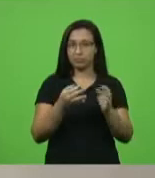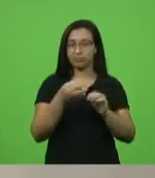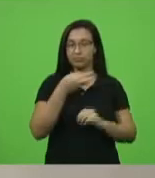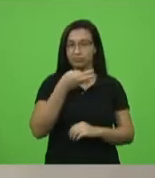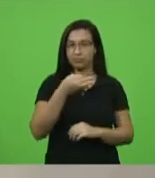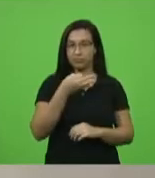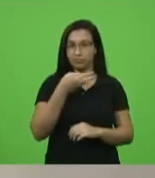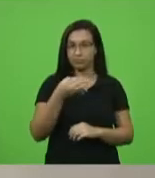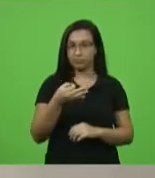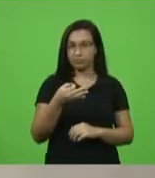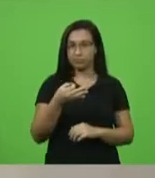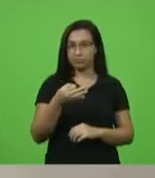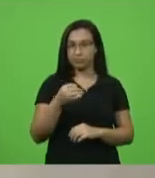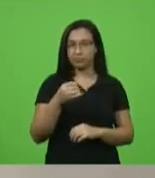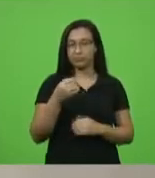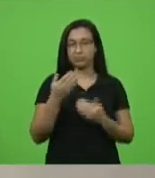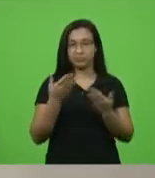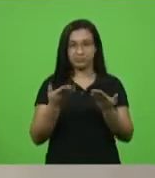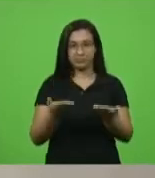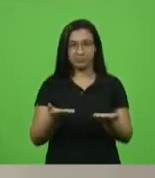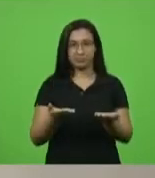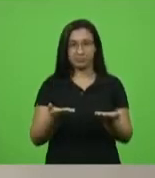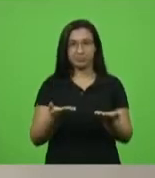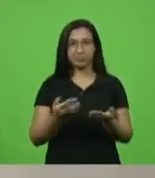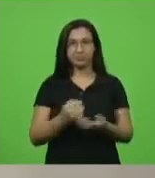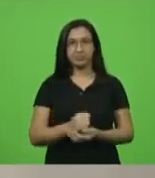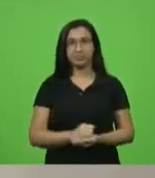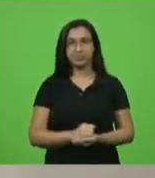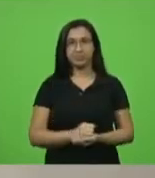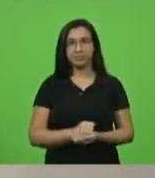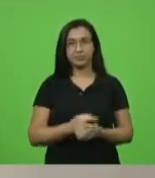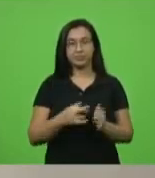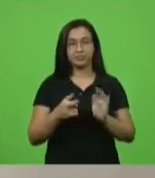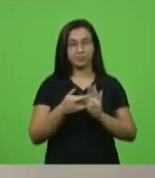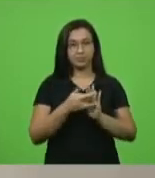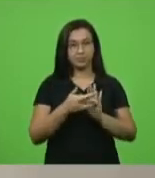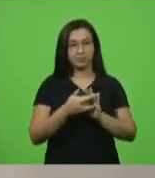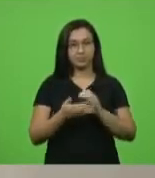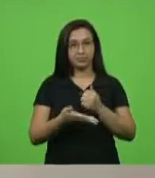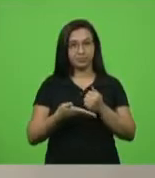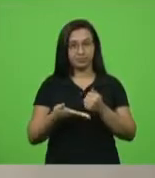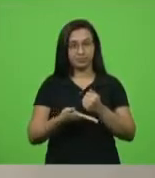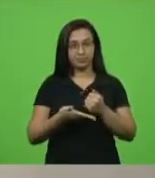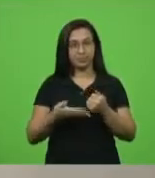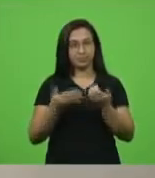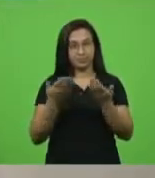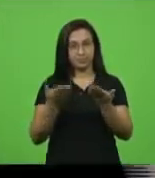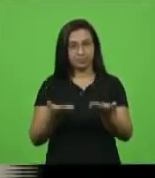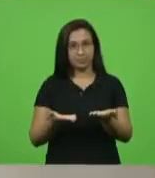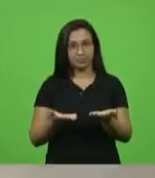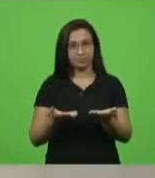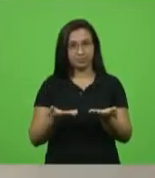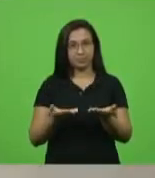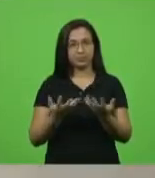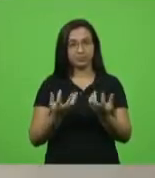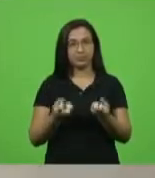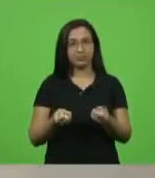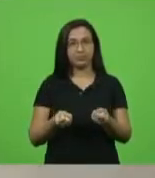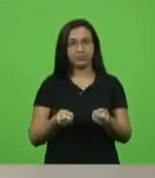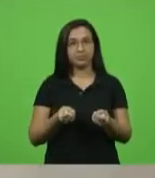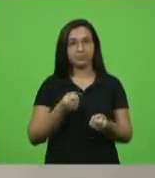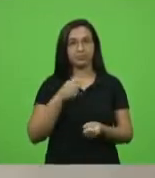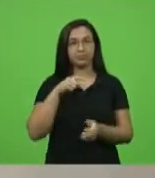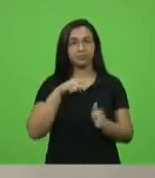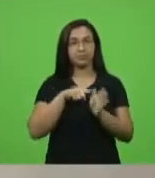que sugere a vossa excelência. Com o fundamento do regimento interno, então, está acolhida a questão de ordem.